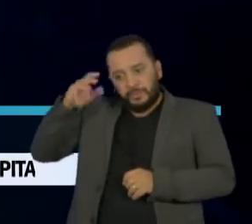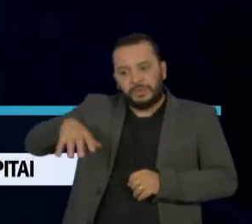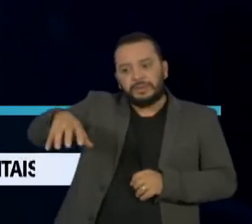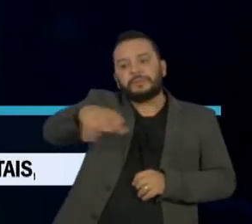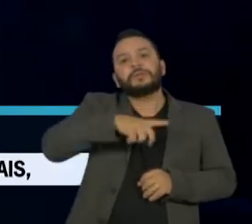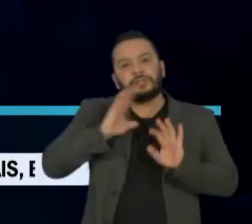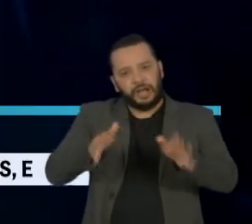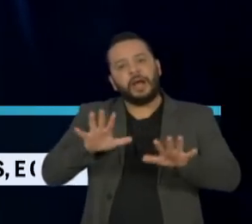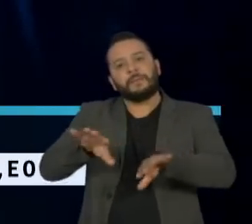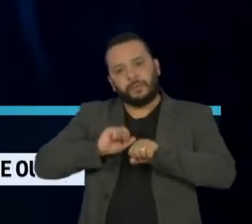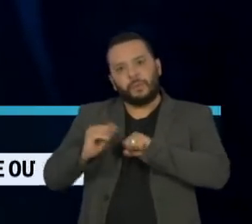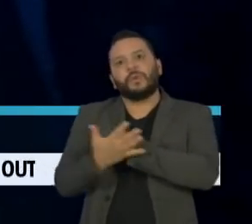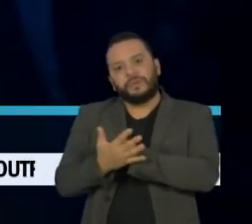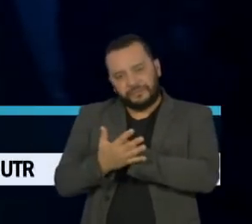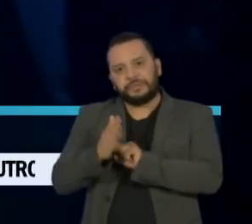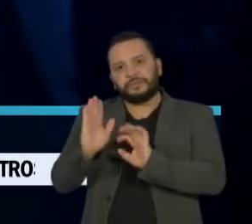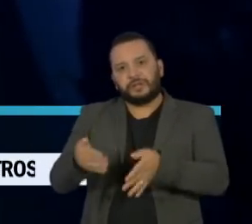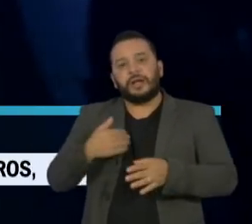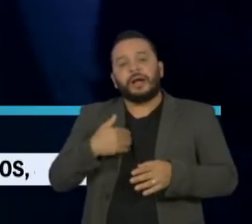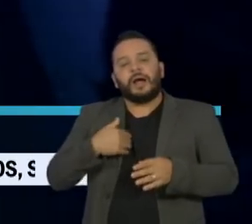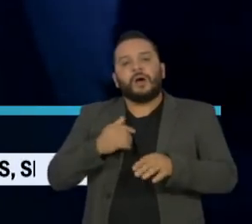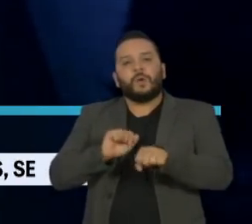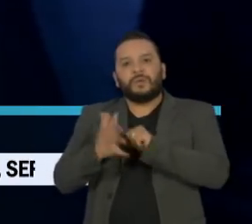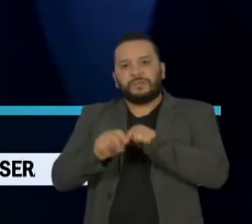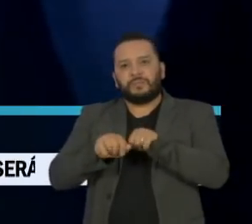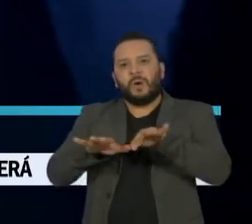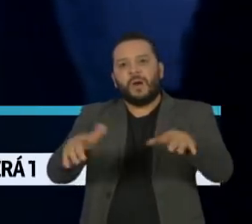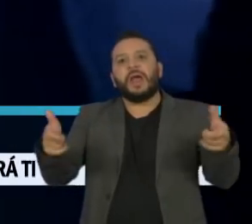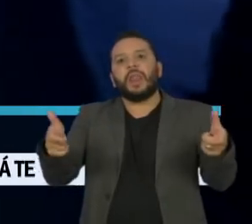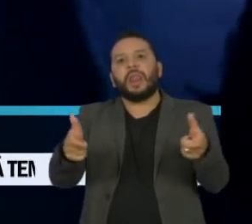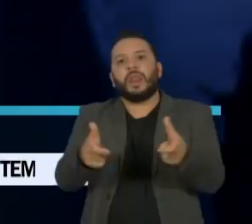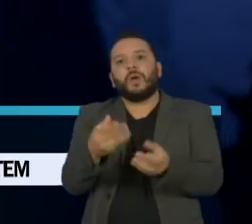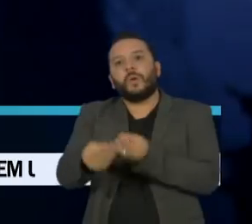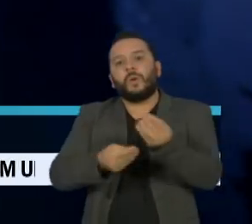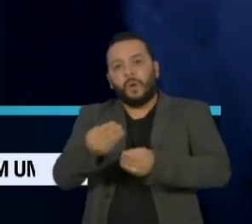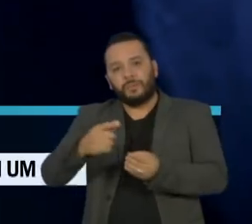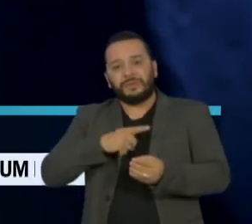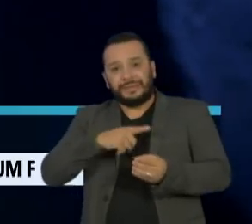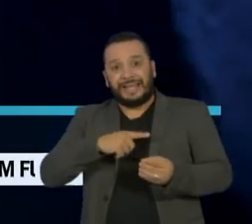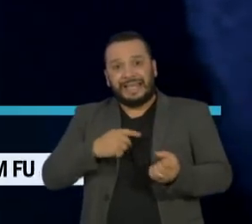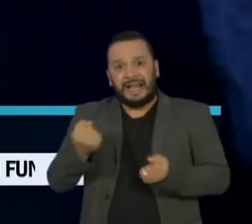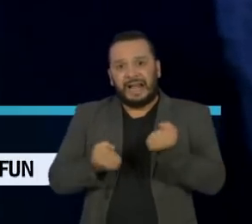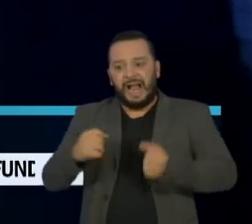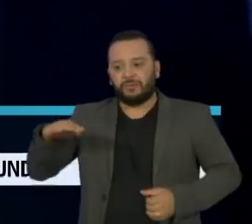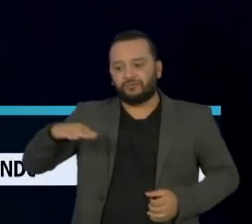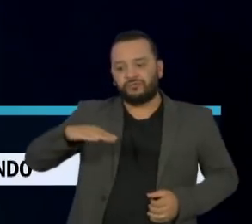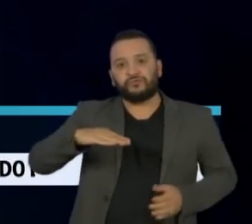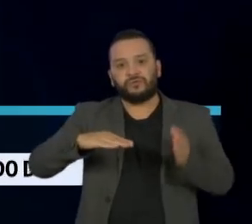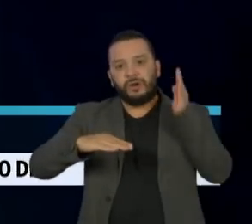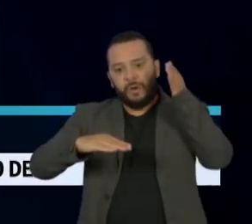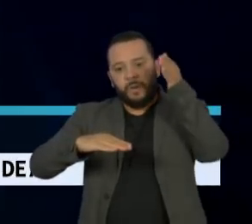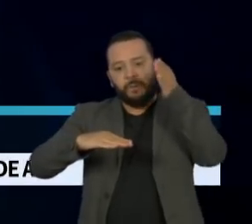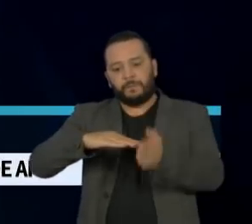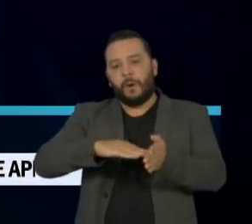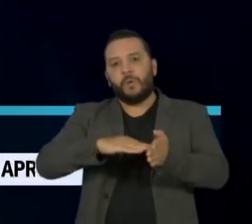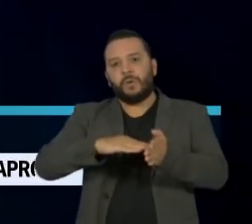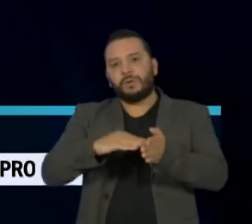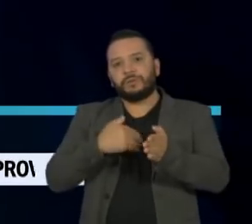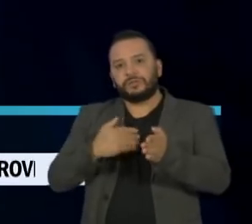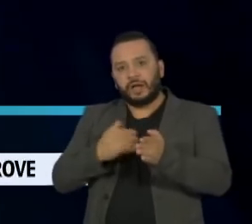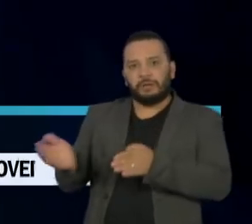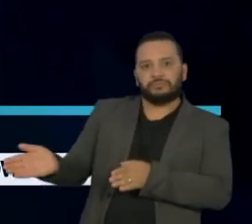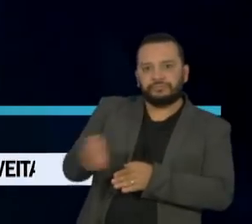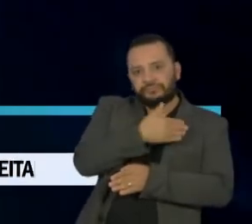-19. Para reduzir a taxa de contágio, hoje foram montados bloqueios em cidades turísticas, restringindo o acesso de pessoas e